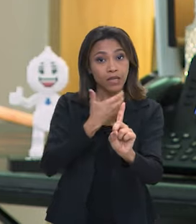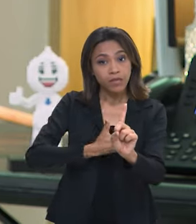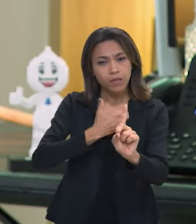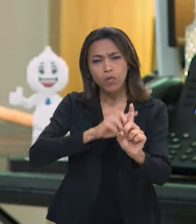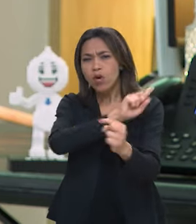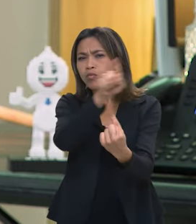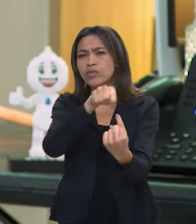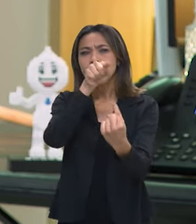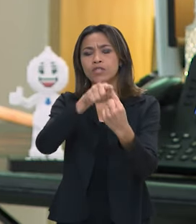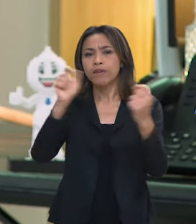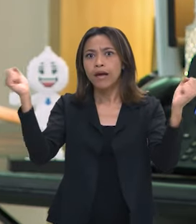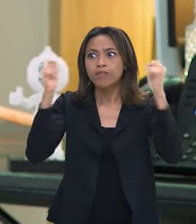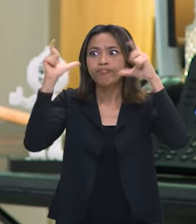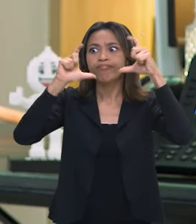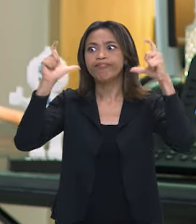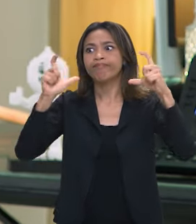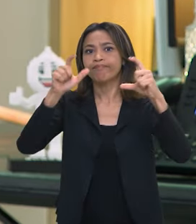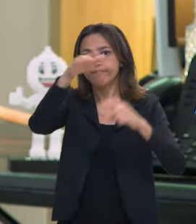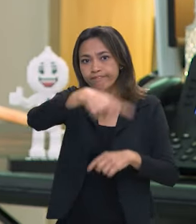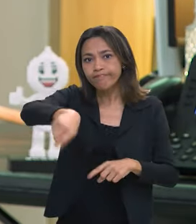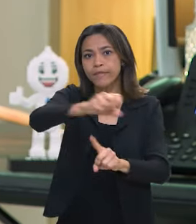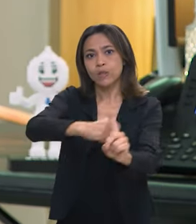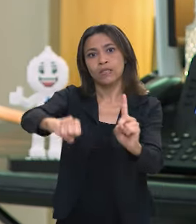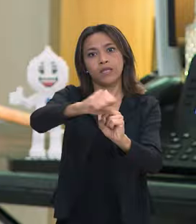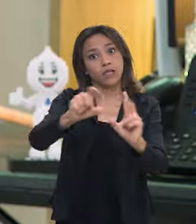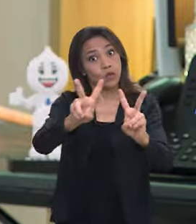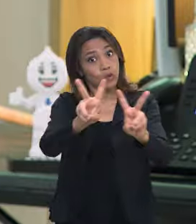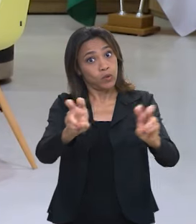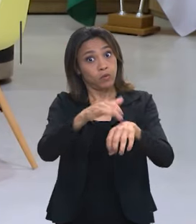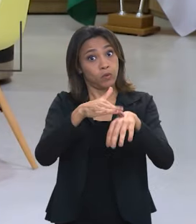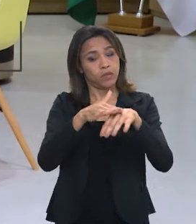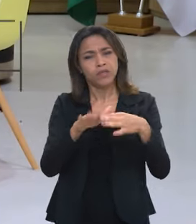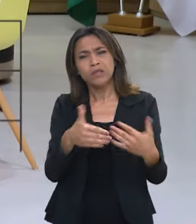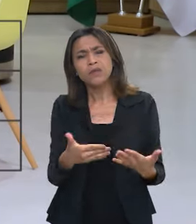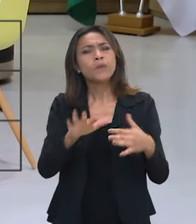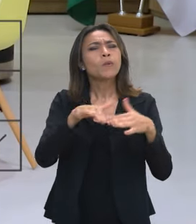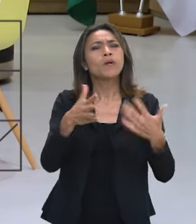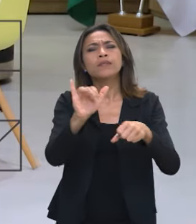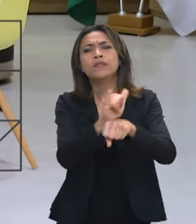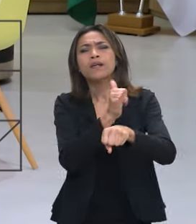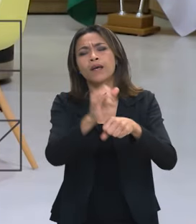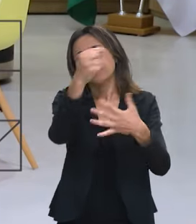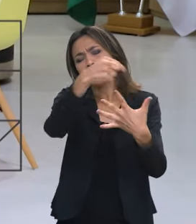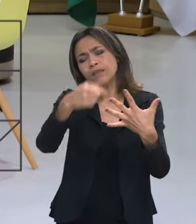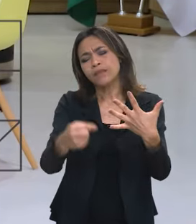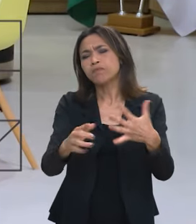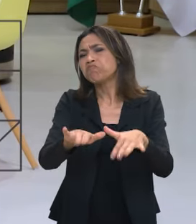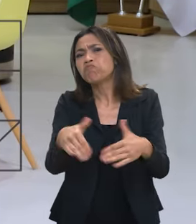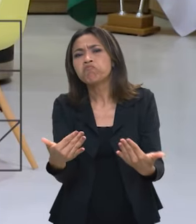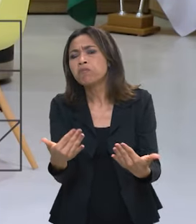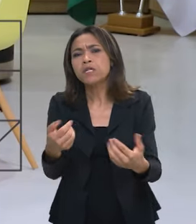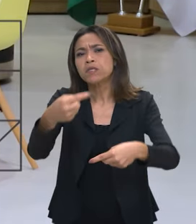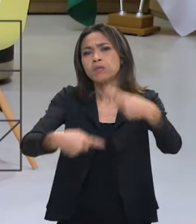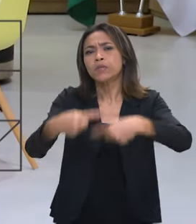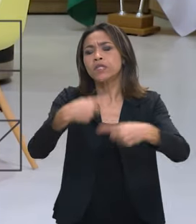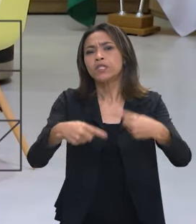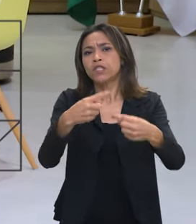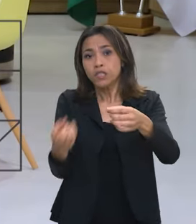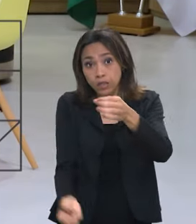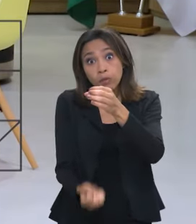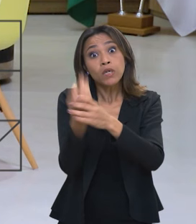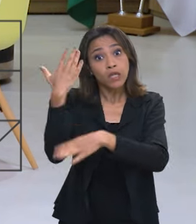alertar a sociedade sobre essa doença então quais são as iniciativas as políticas que vocês estão